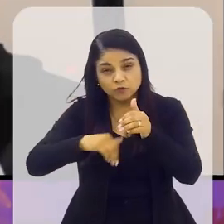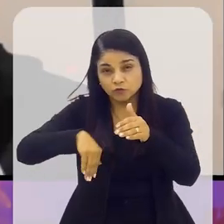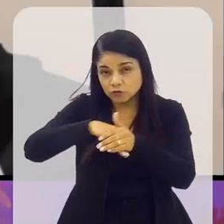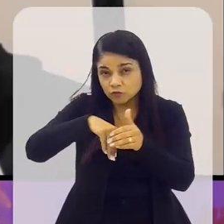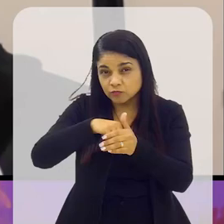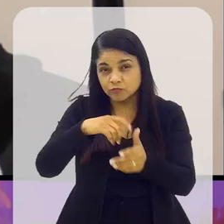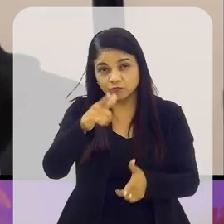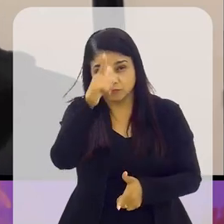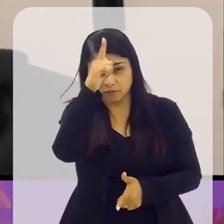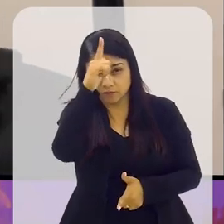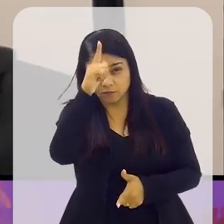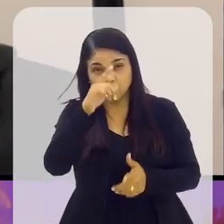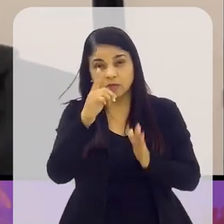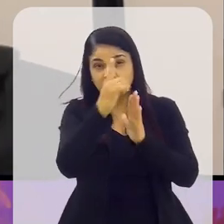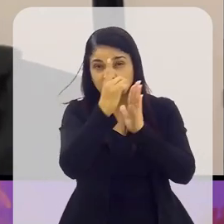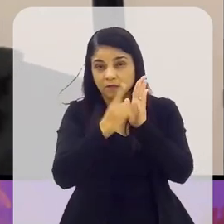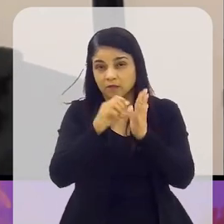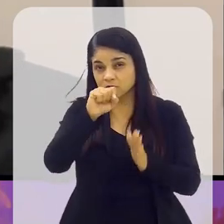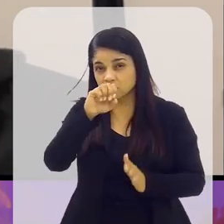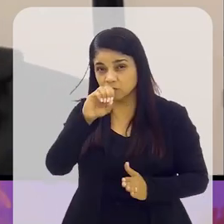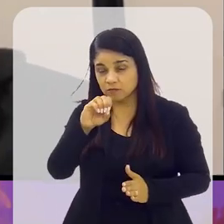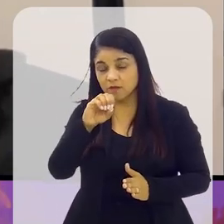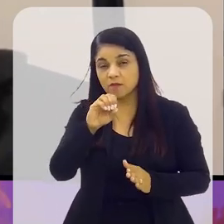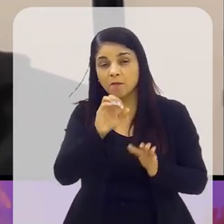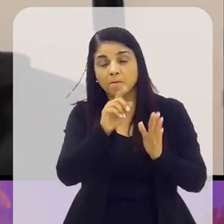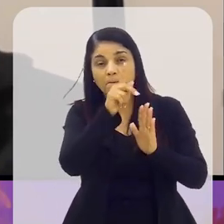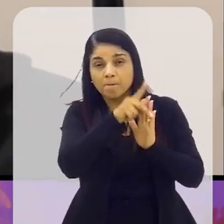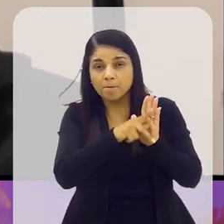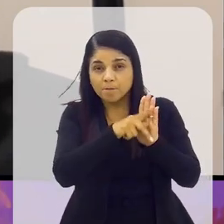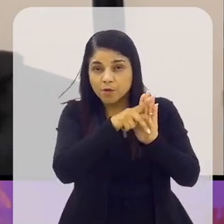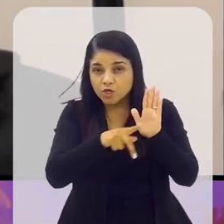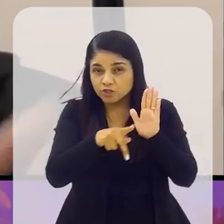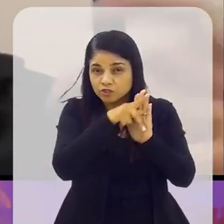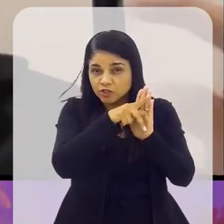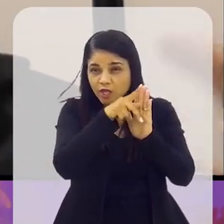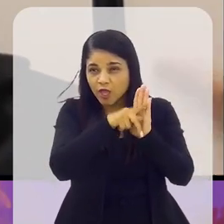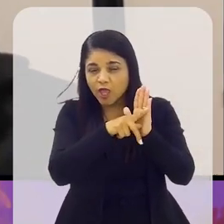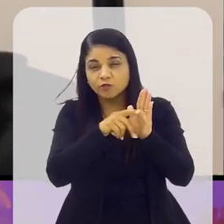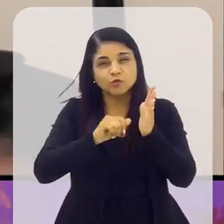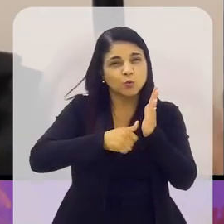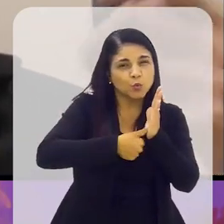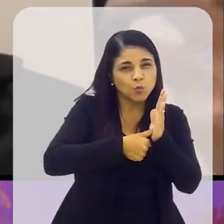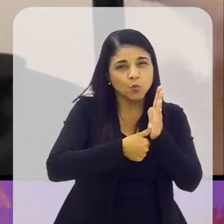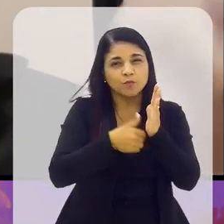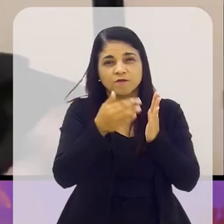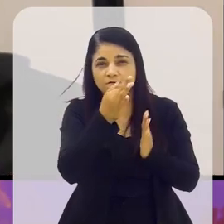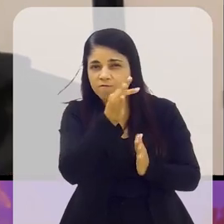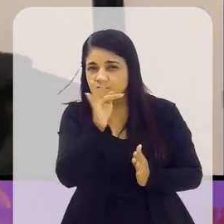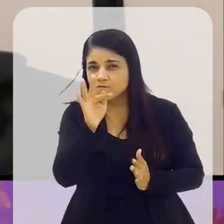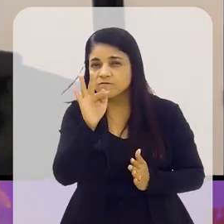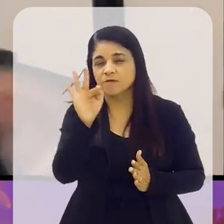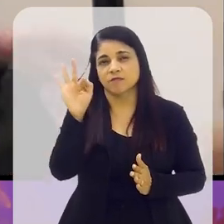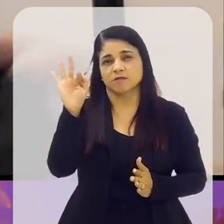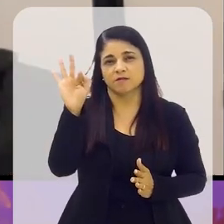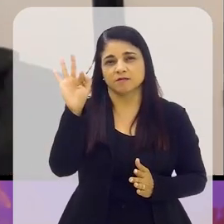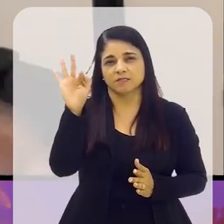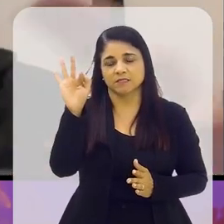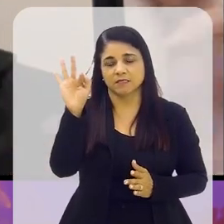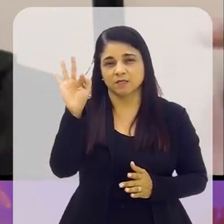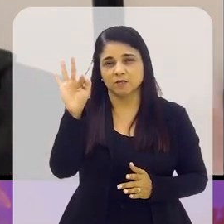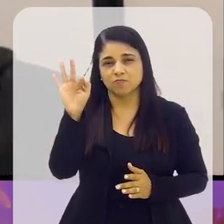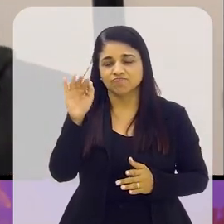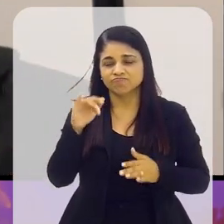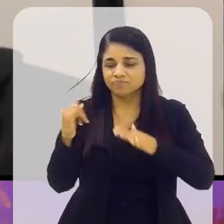início da década de 80, você tem aí o que eles chamam de projetos torcedores, que envolve clubes, federações, envolve